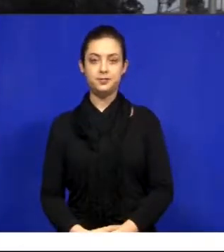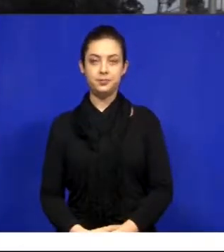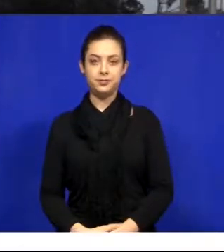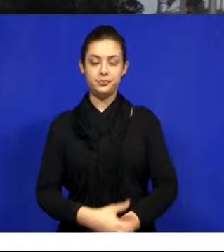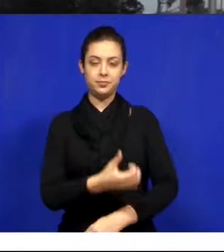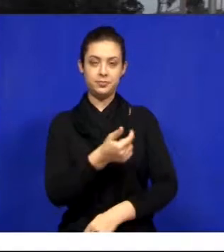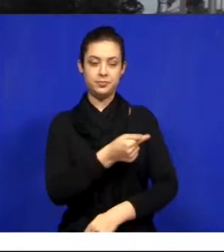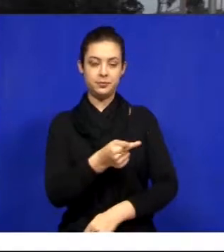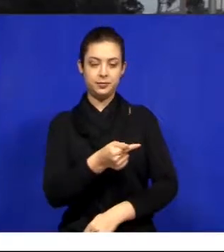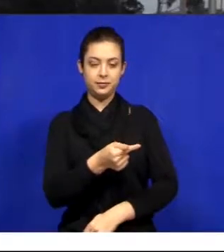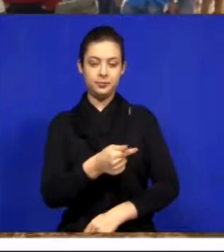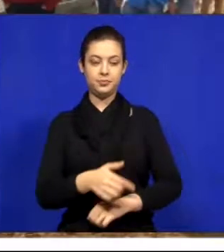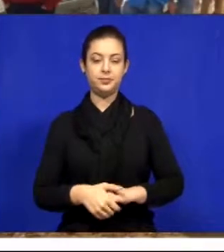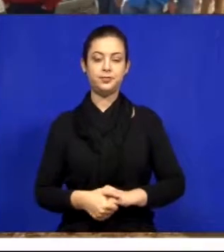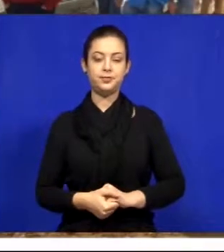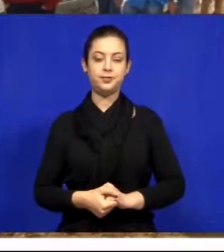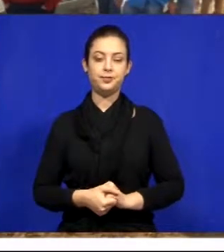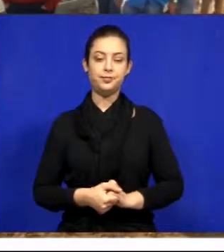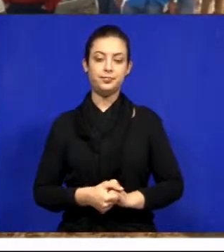foto 7.